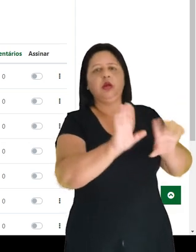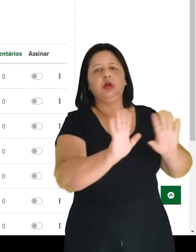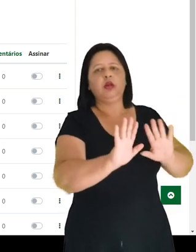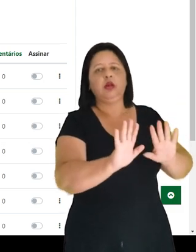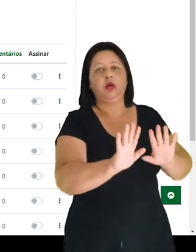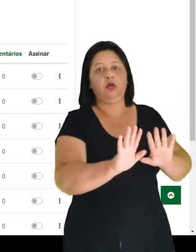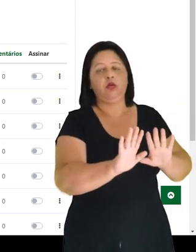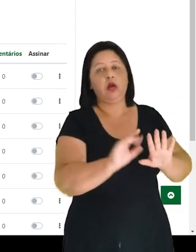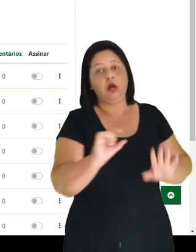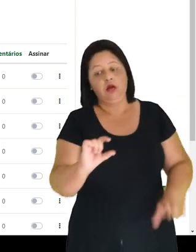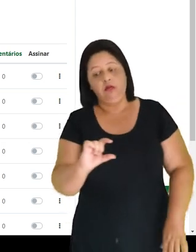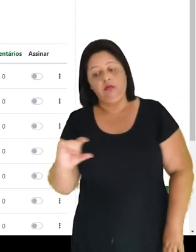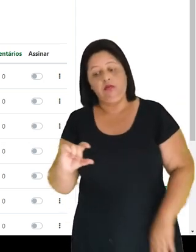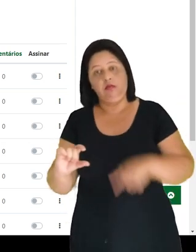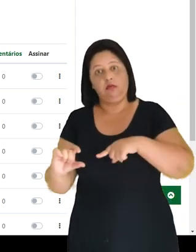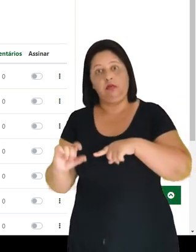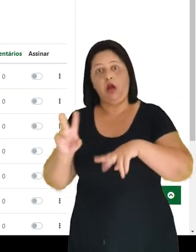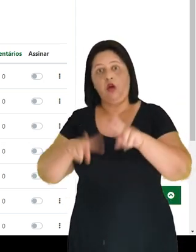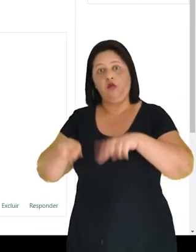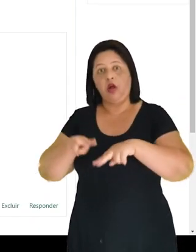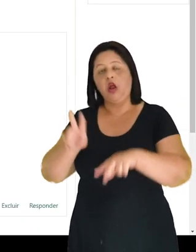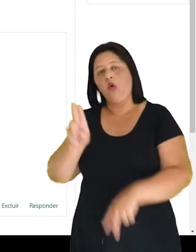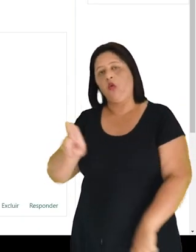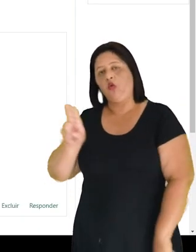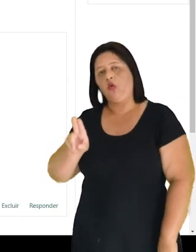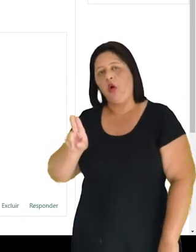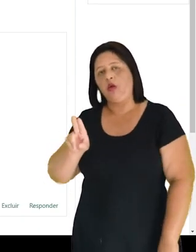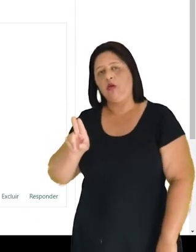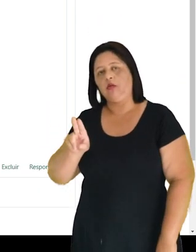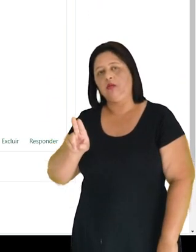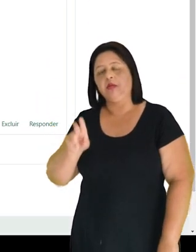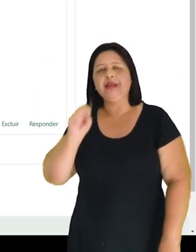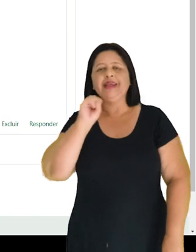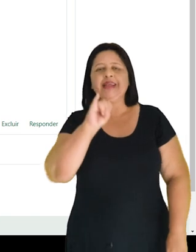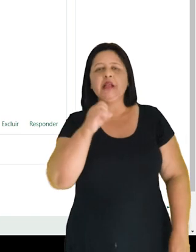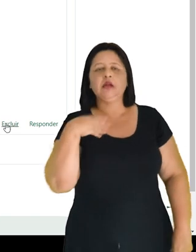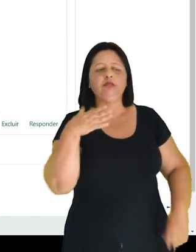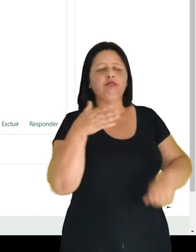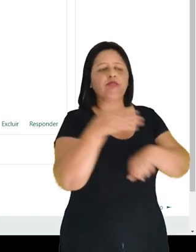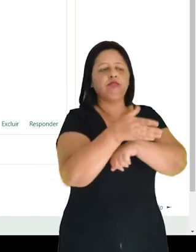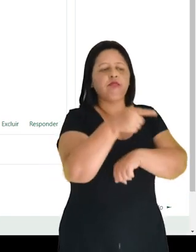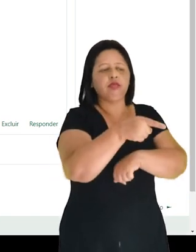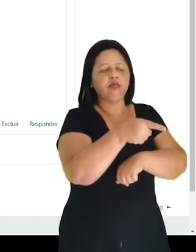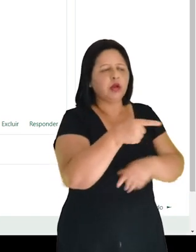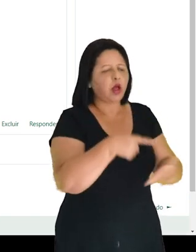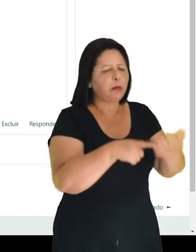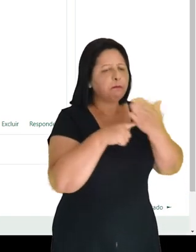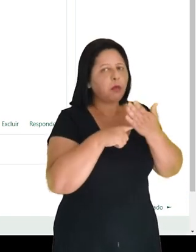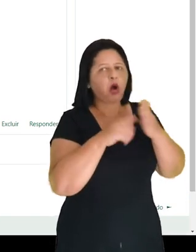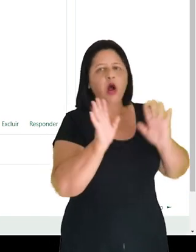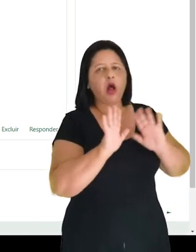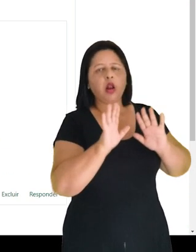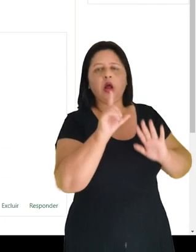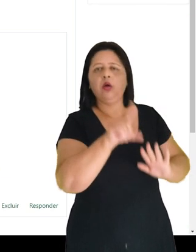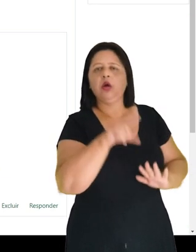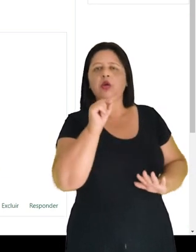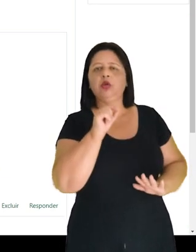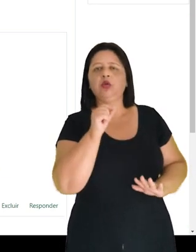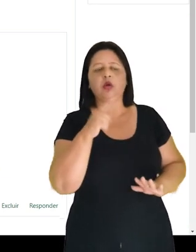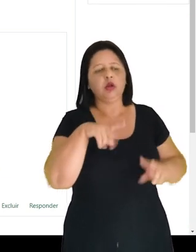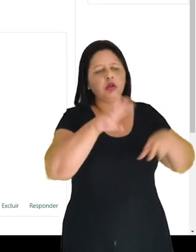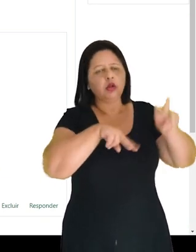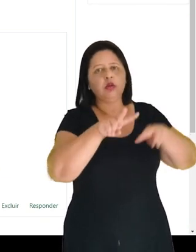em avaliar usuários. Quando nós entramos aqui na postagem do aluno, não aparece aquela opção de